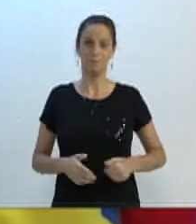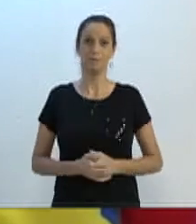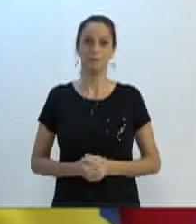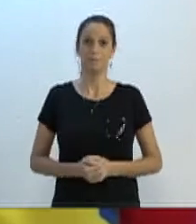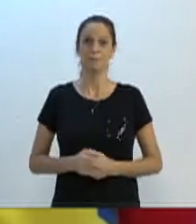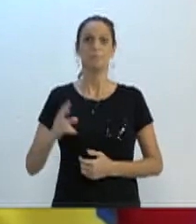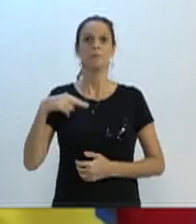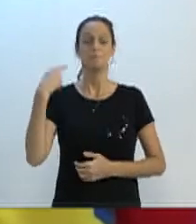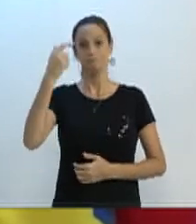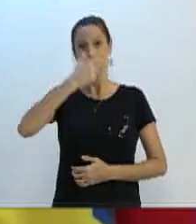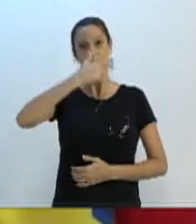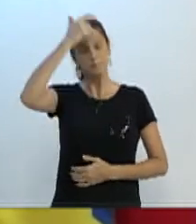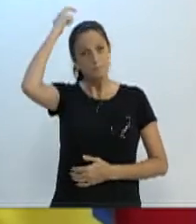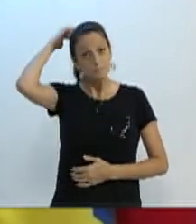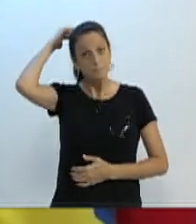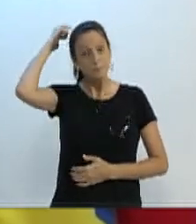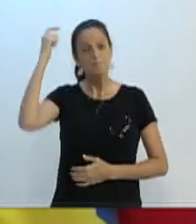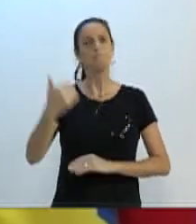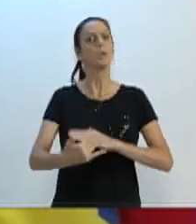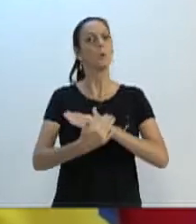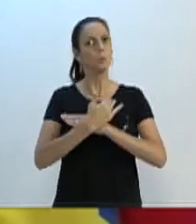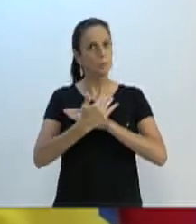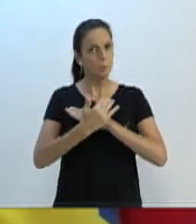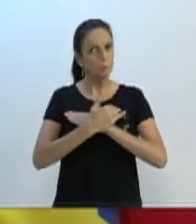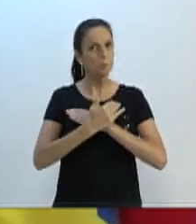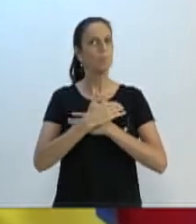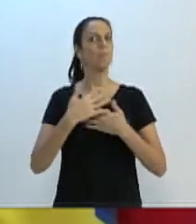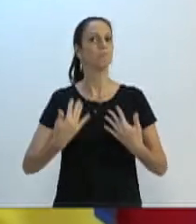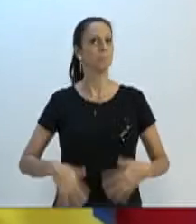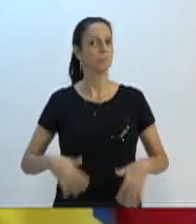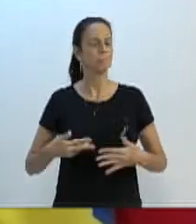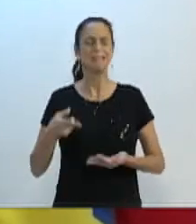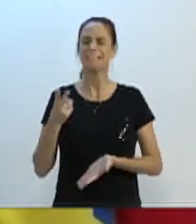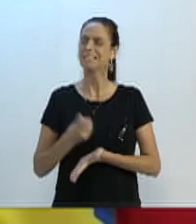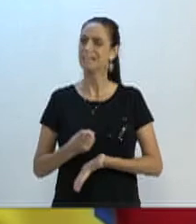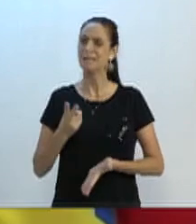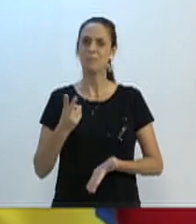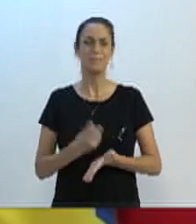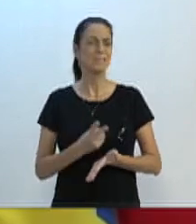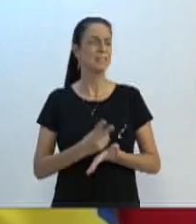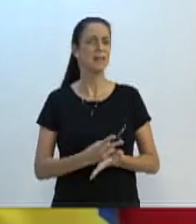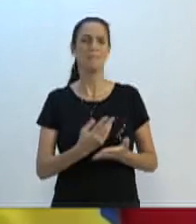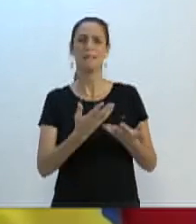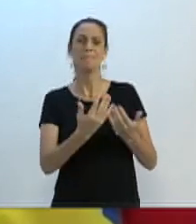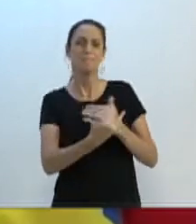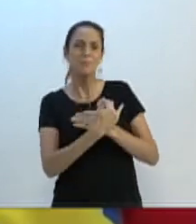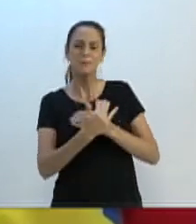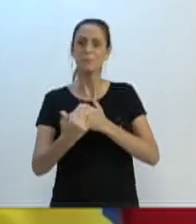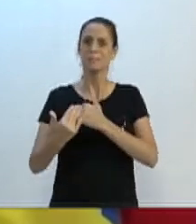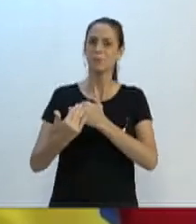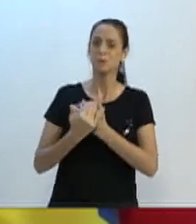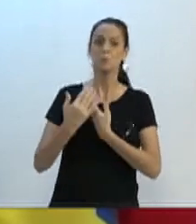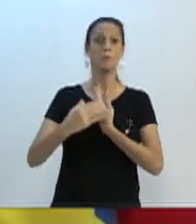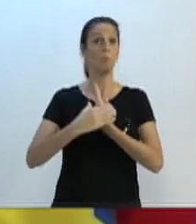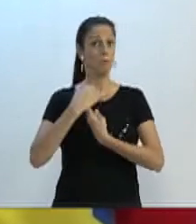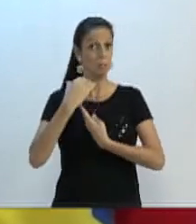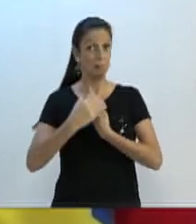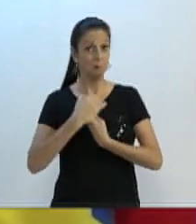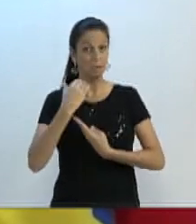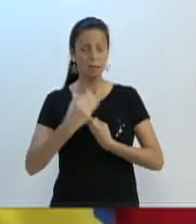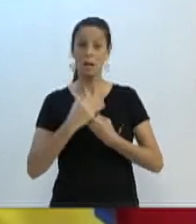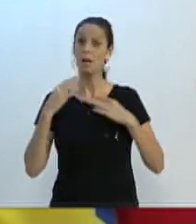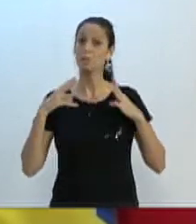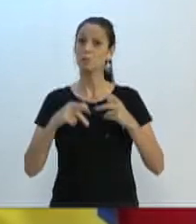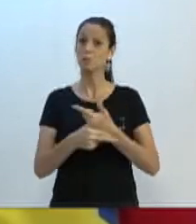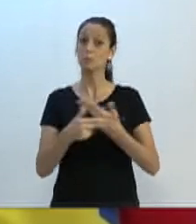vereador Adriano Pereira que me ajudaram muito sempre se colocaram à disposição, me orientaram em tudo que eu